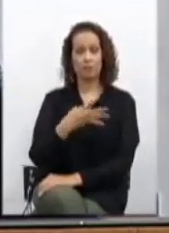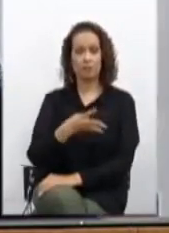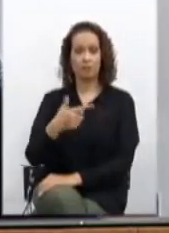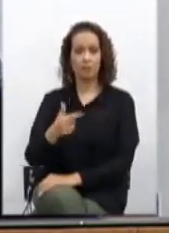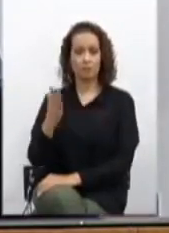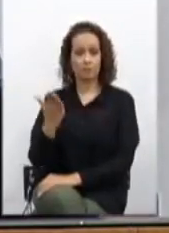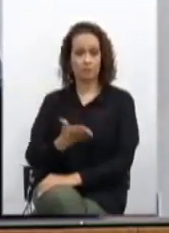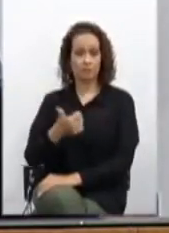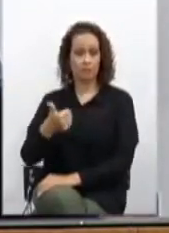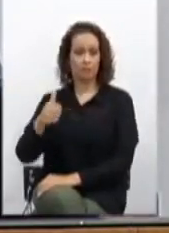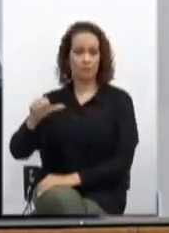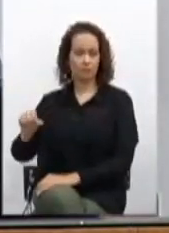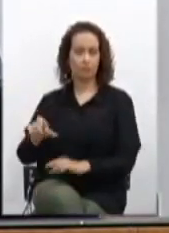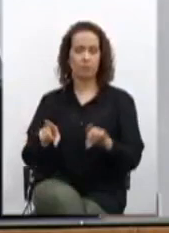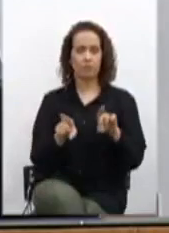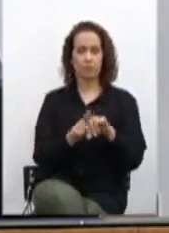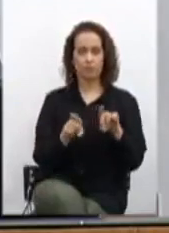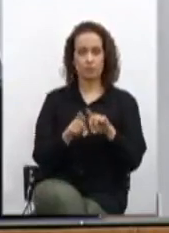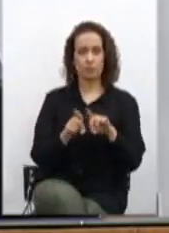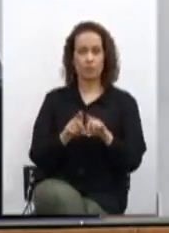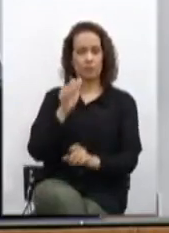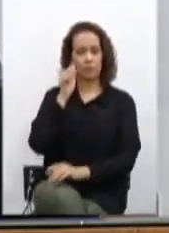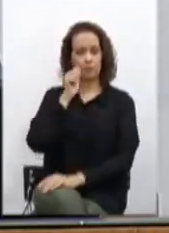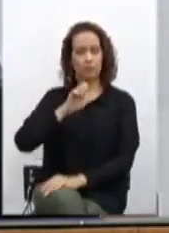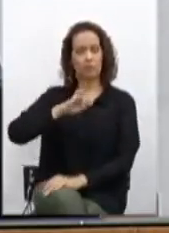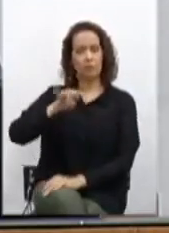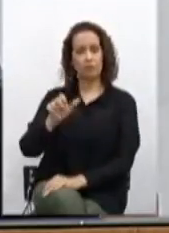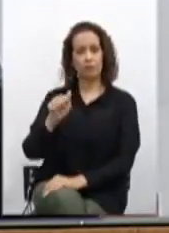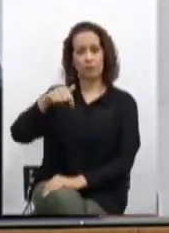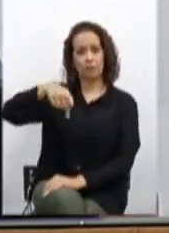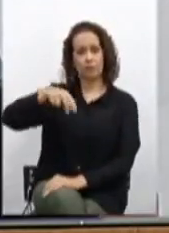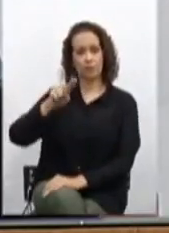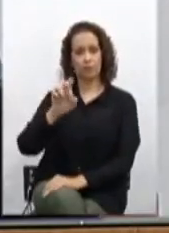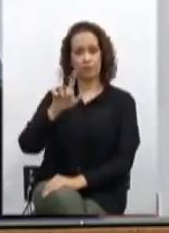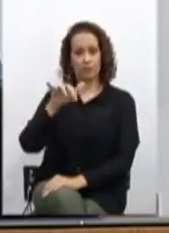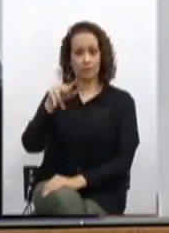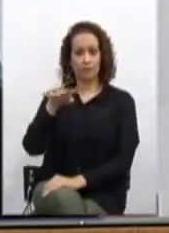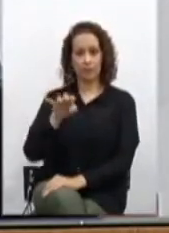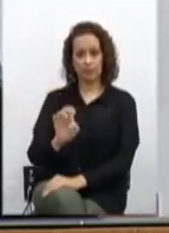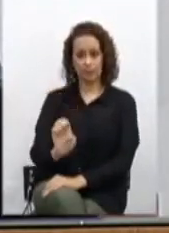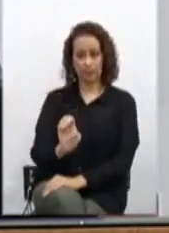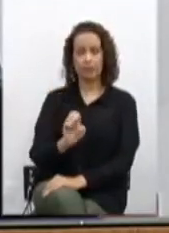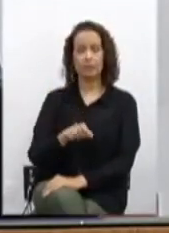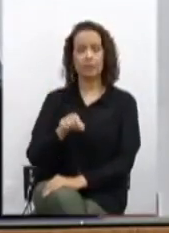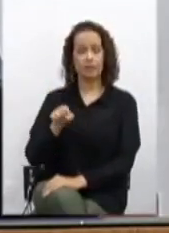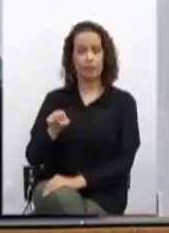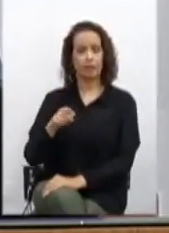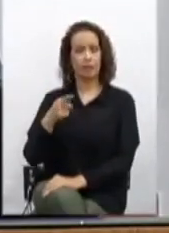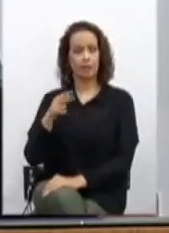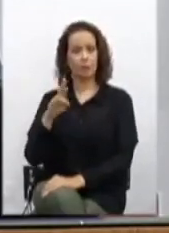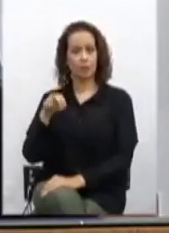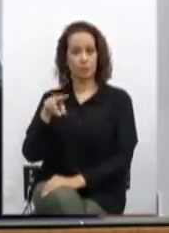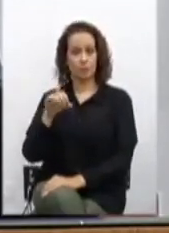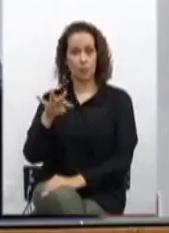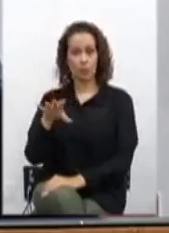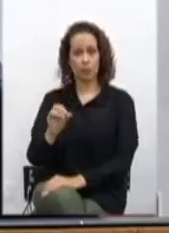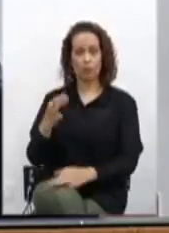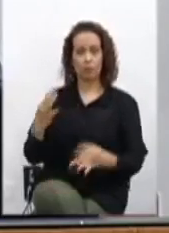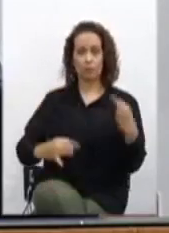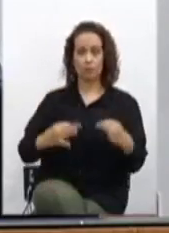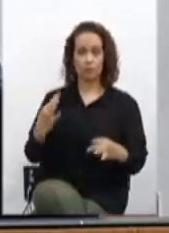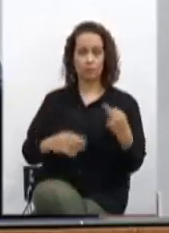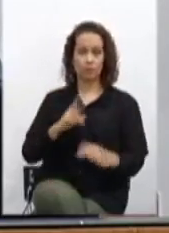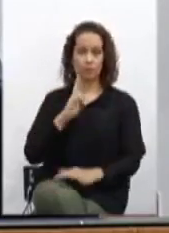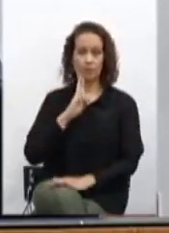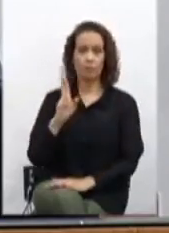Da senhora Jaqueline Ferreira Moisés, promotora de justiça, em resposta ao